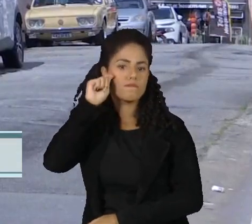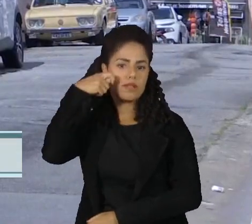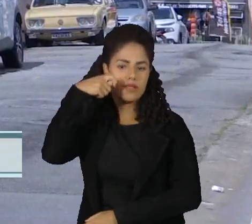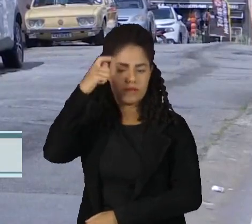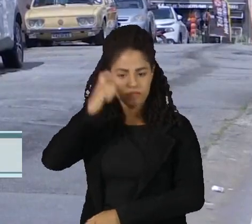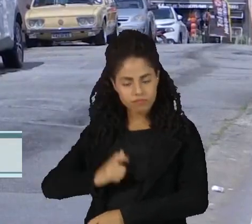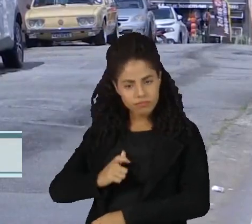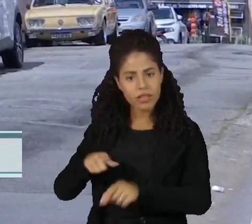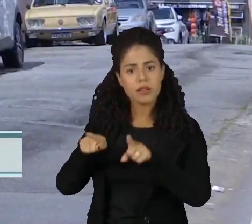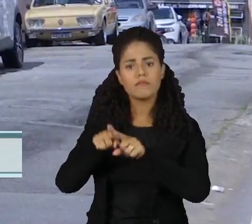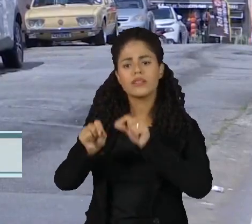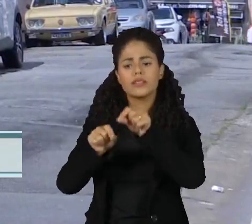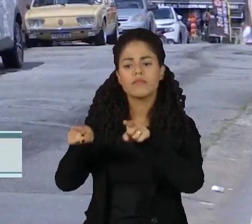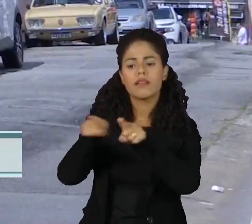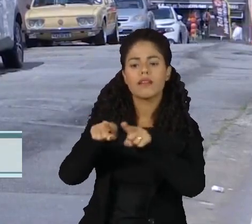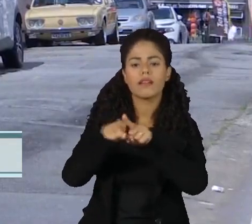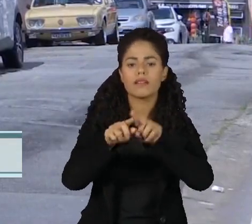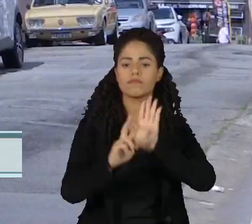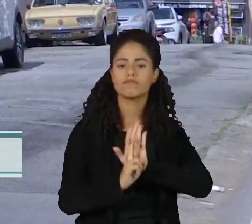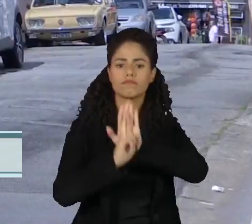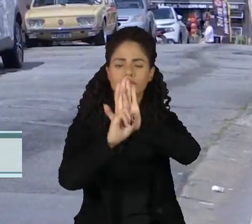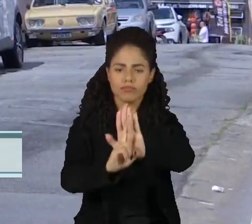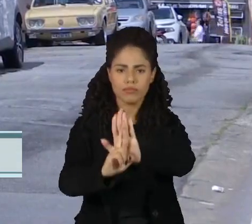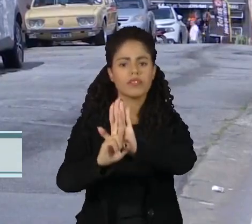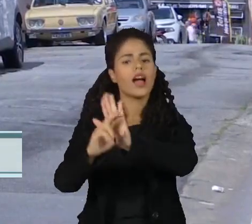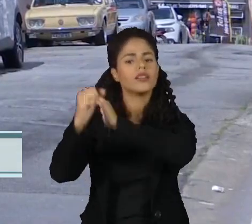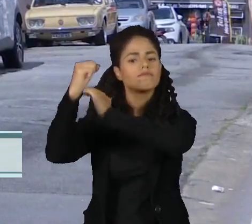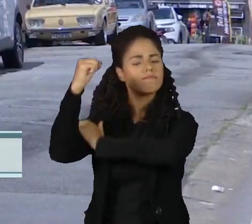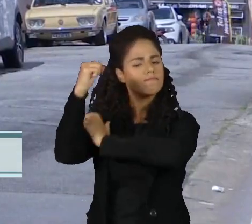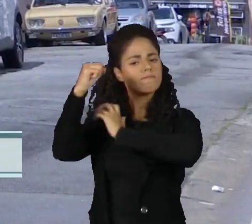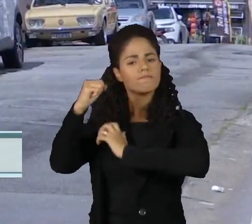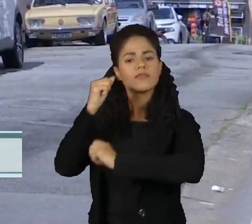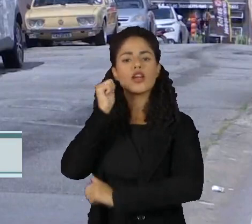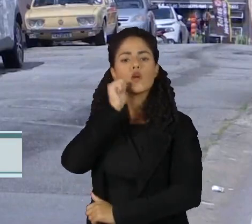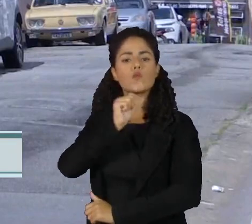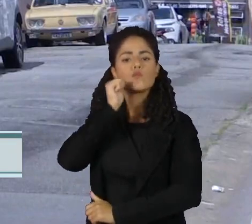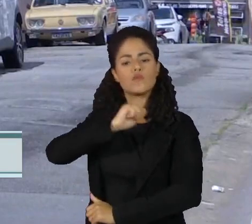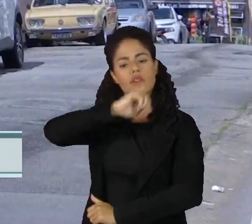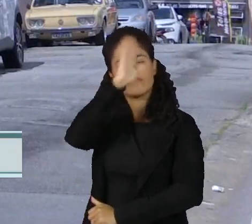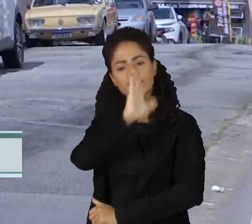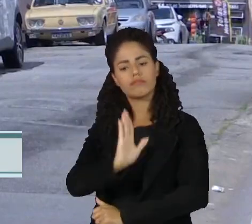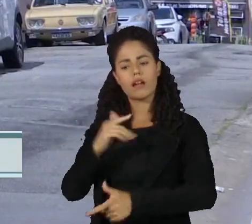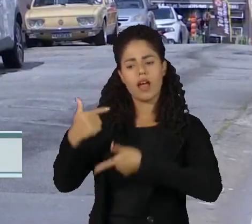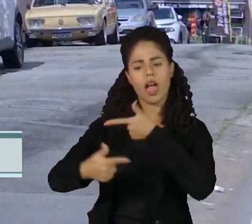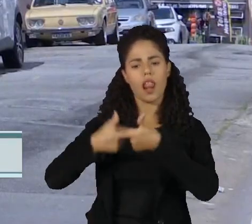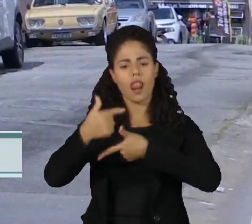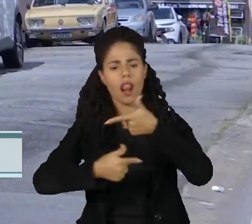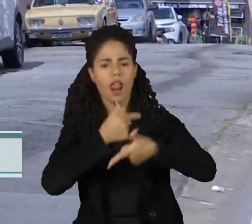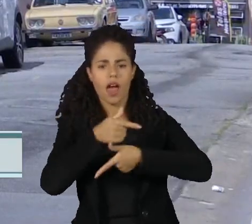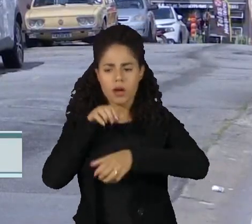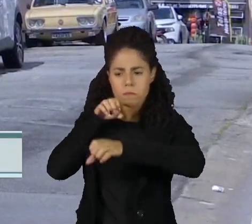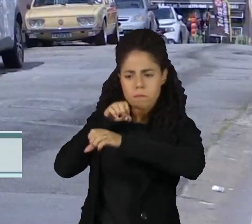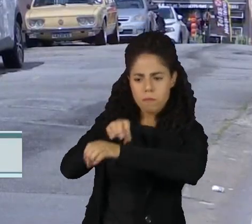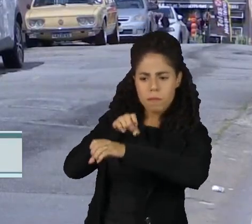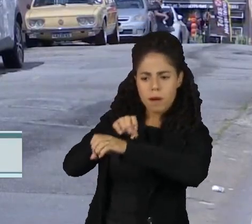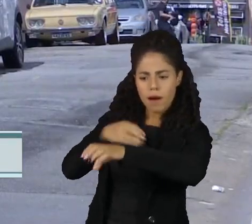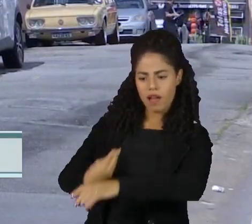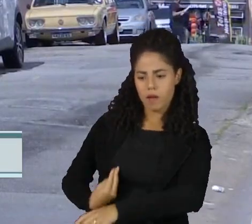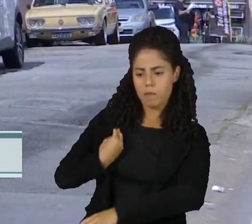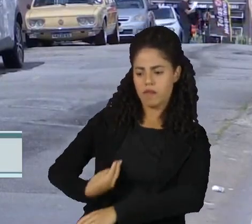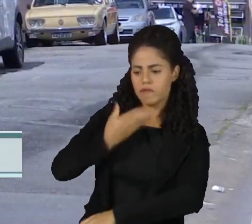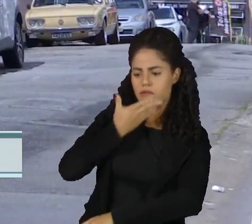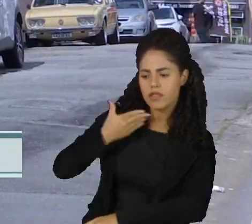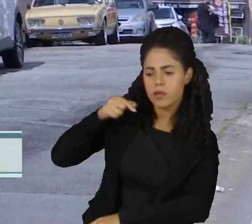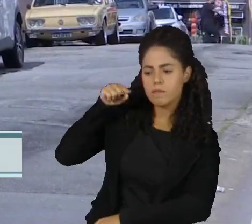Mas elas também representam a força da mulher brasileira, que trabalha para educar e dar uma vida melhor